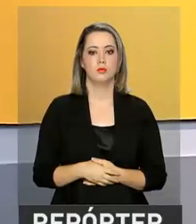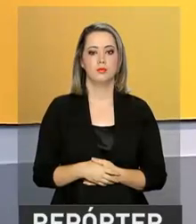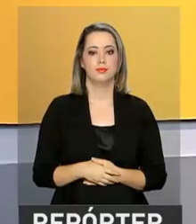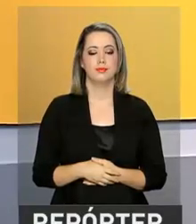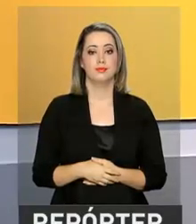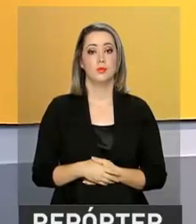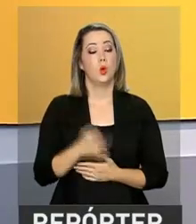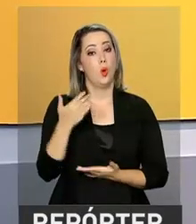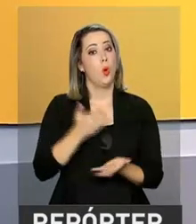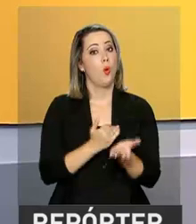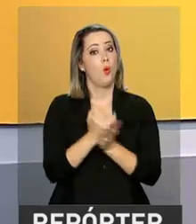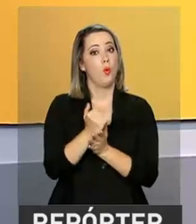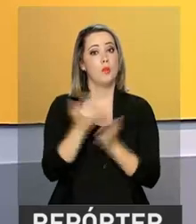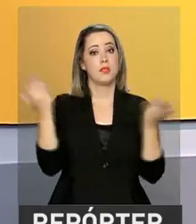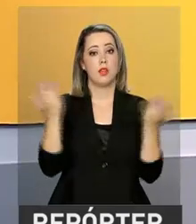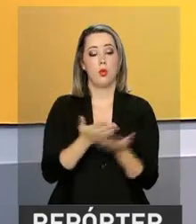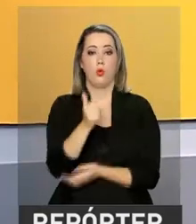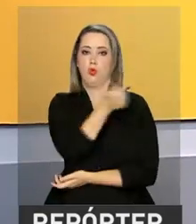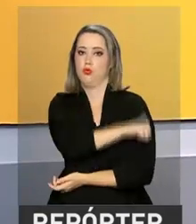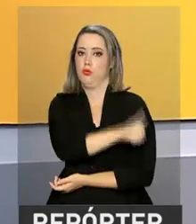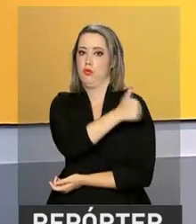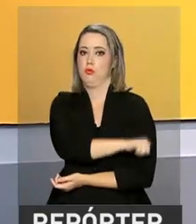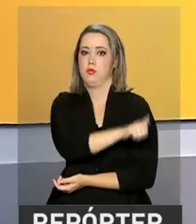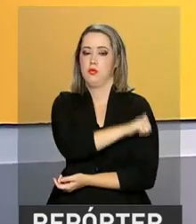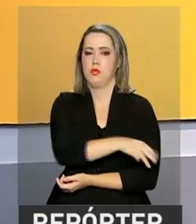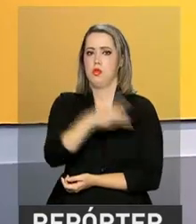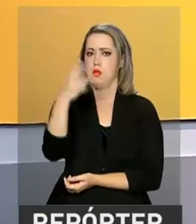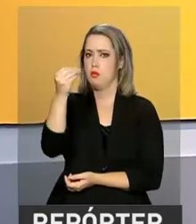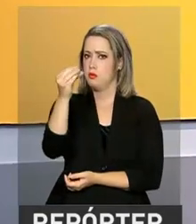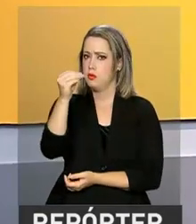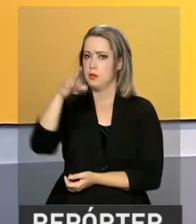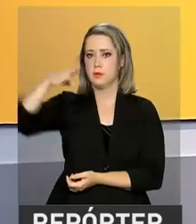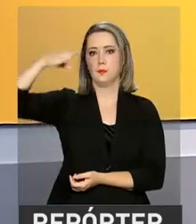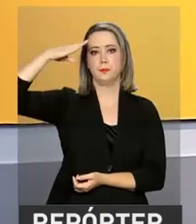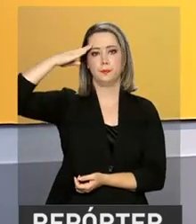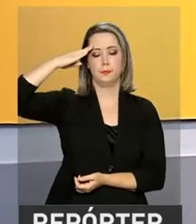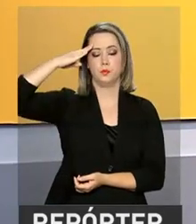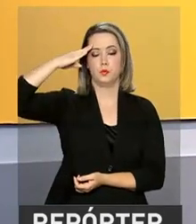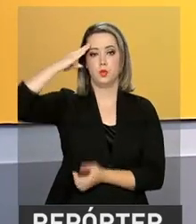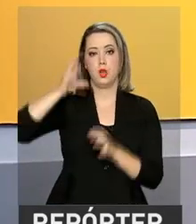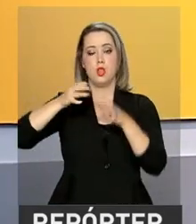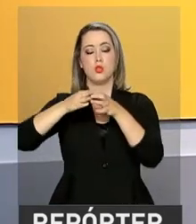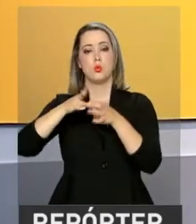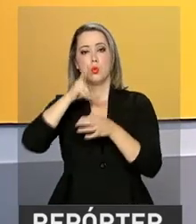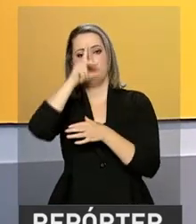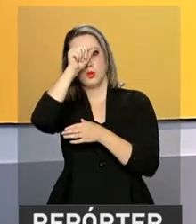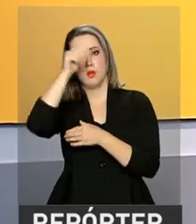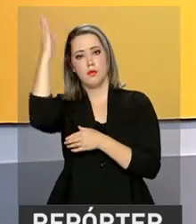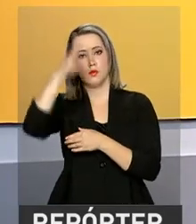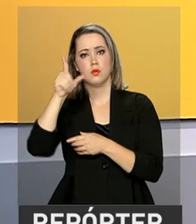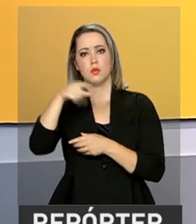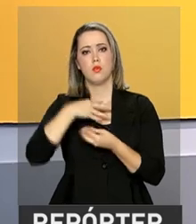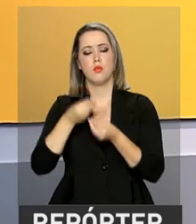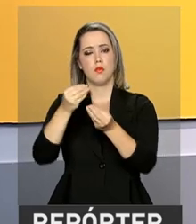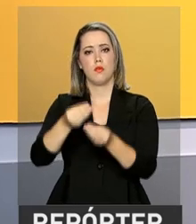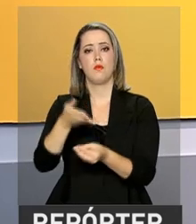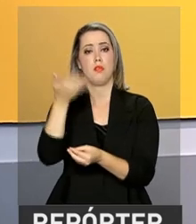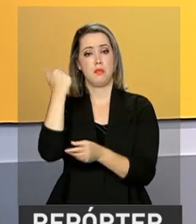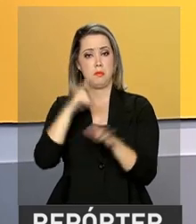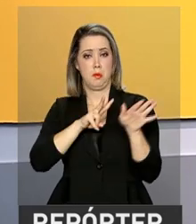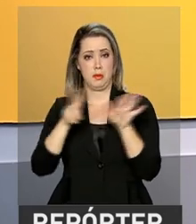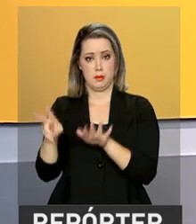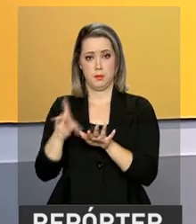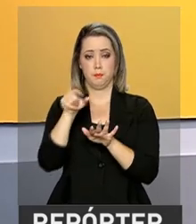E começaram a atuar hoje, no Rio de Janeiro, os 300 militares da Força Nacional enviados na semana passada pelo governo federal.